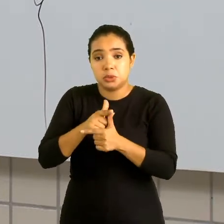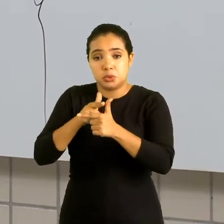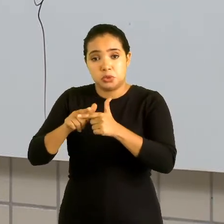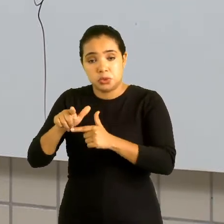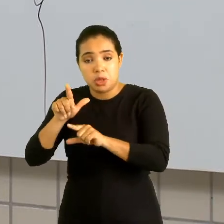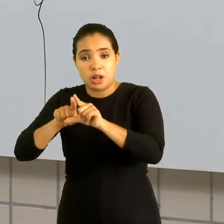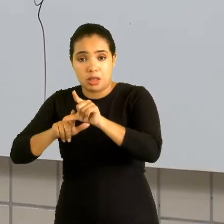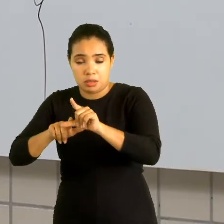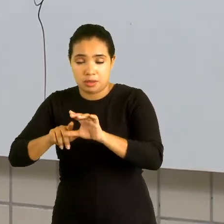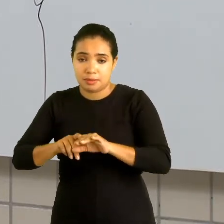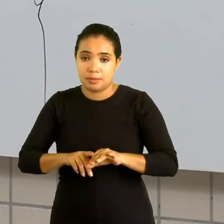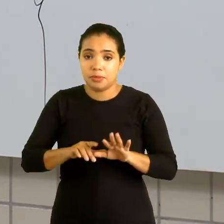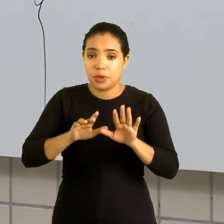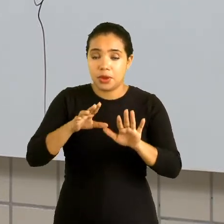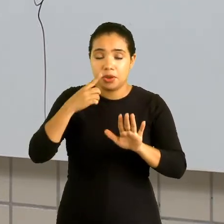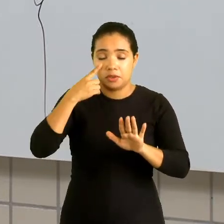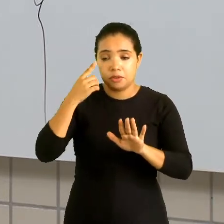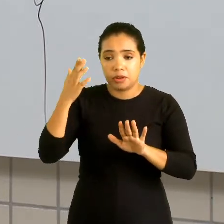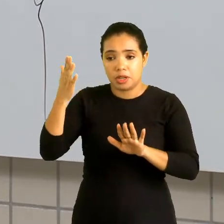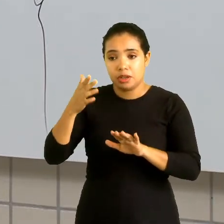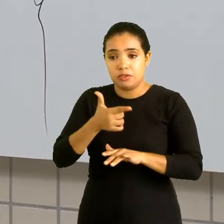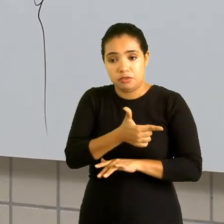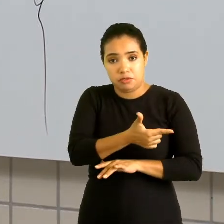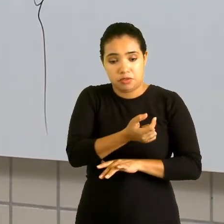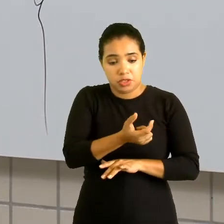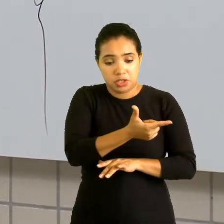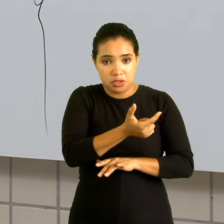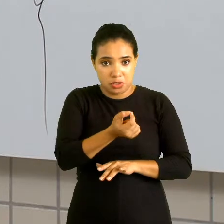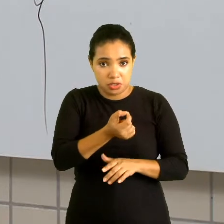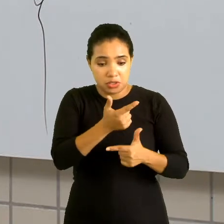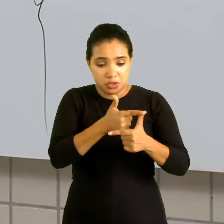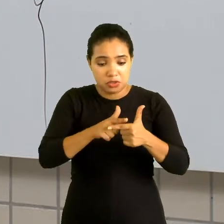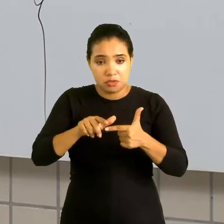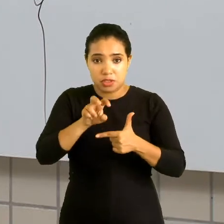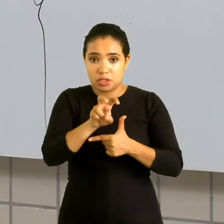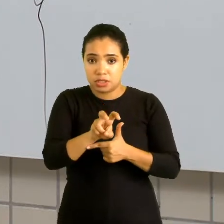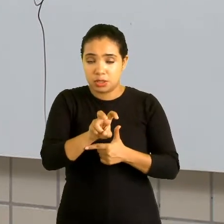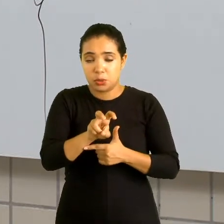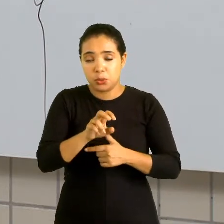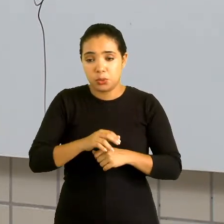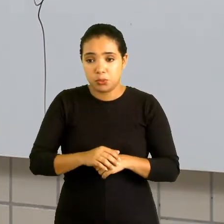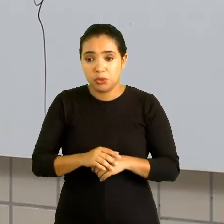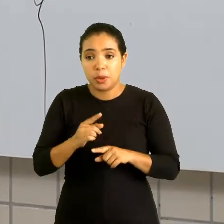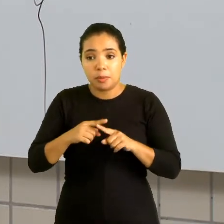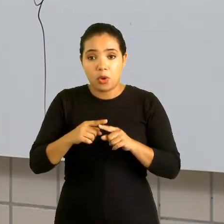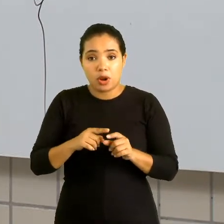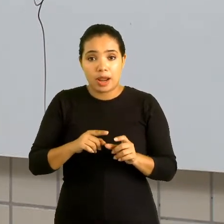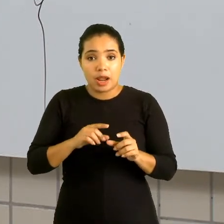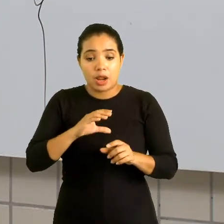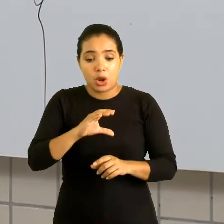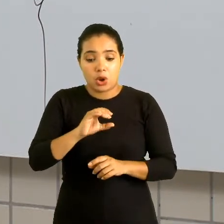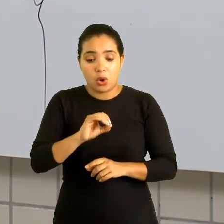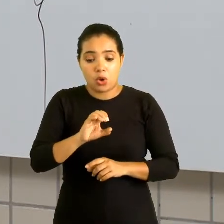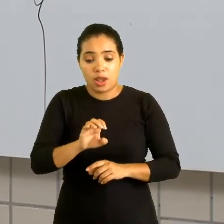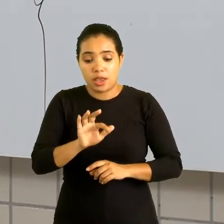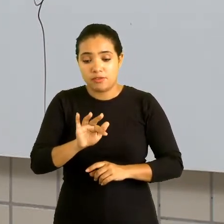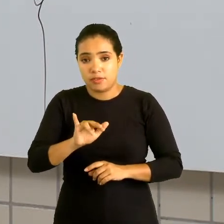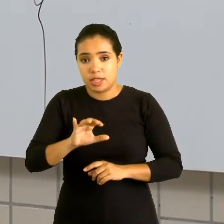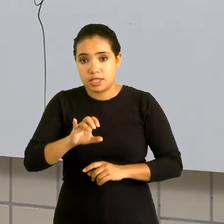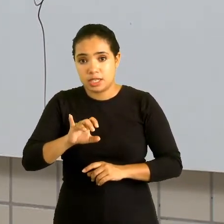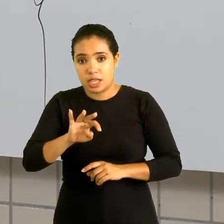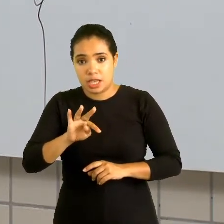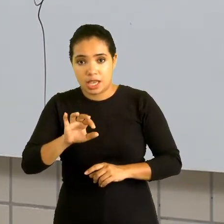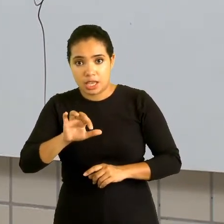Eu tenho então 20 que vai ser dividido pelo 5. Porque são os coeficientes desses dois